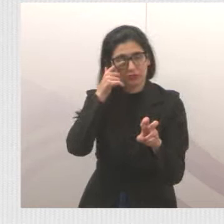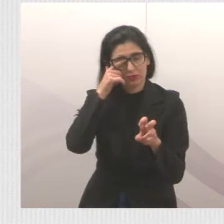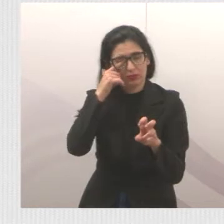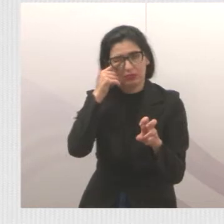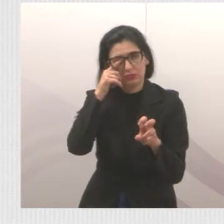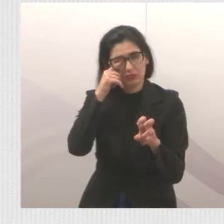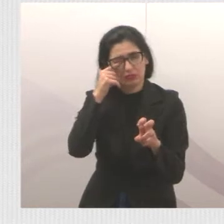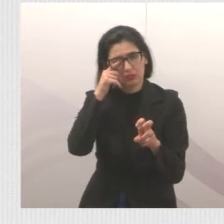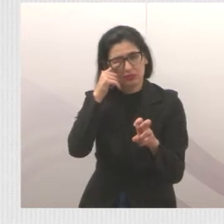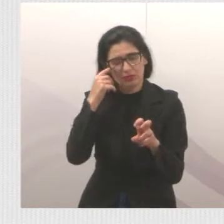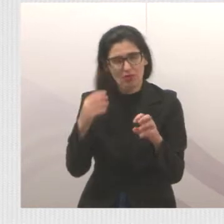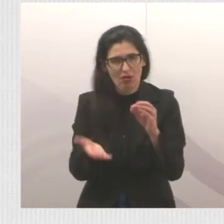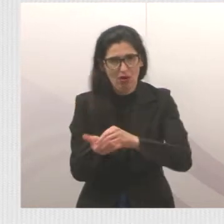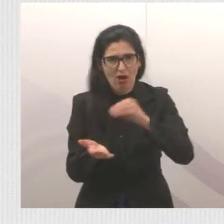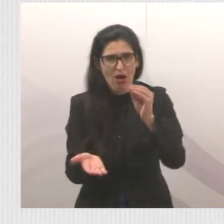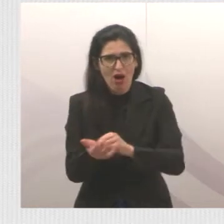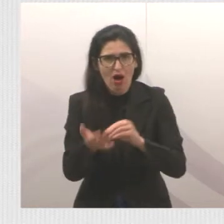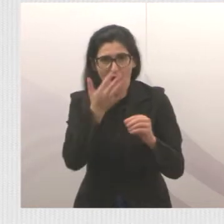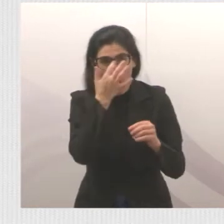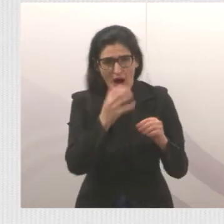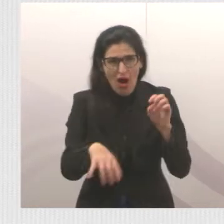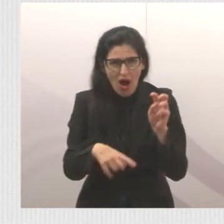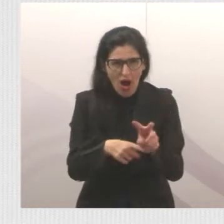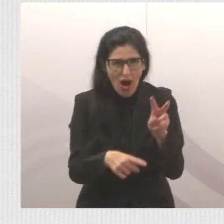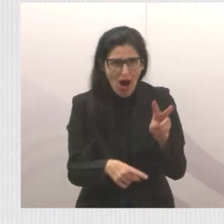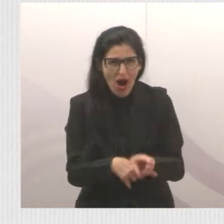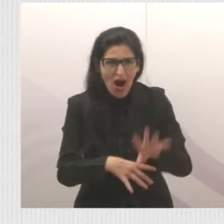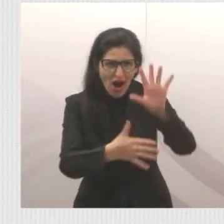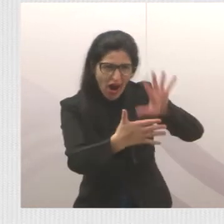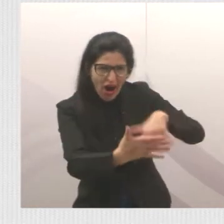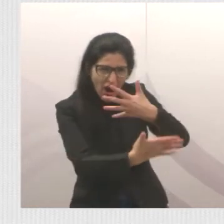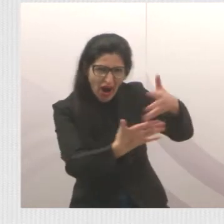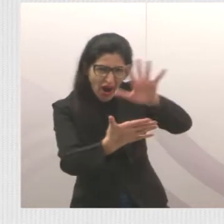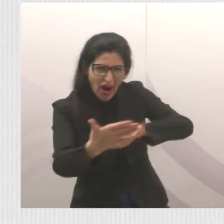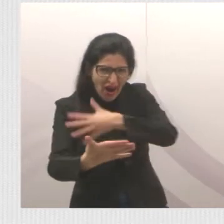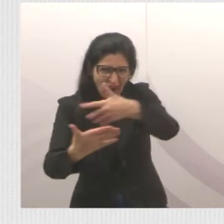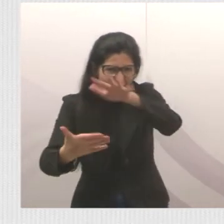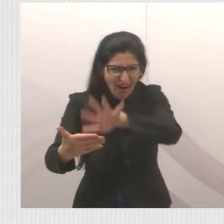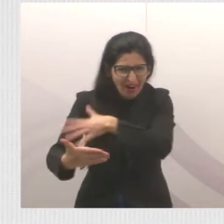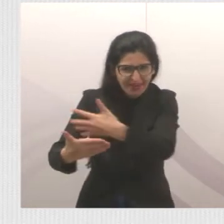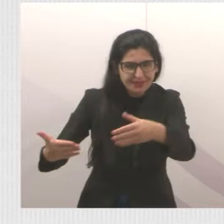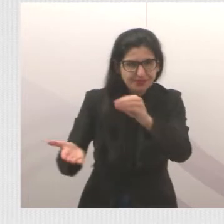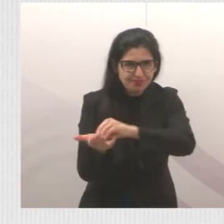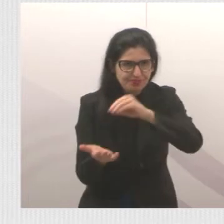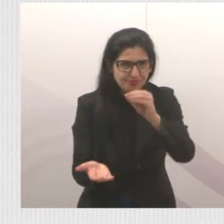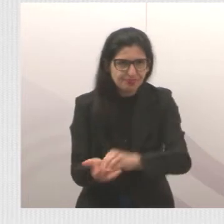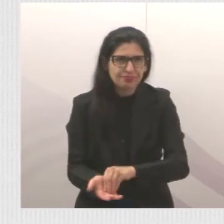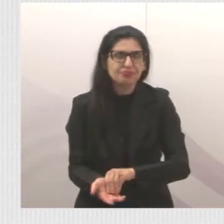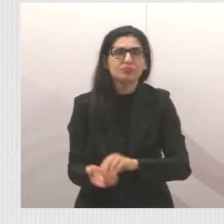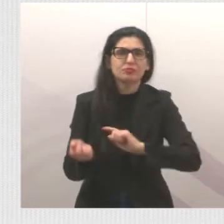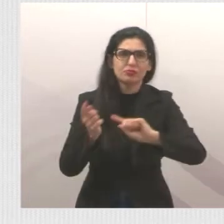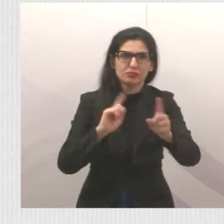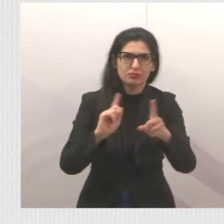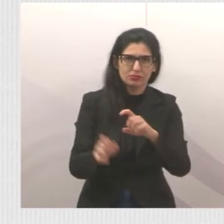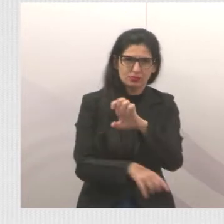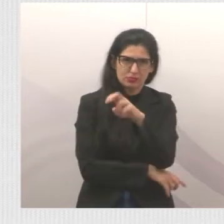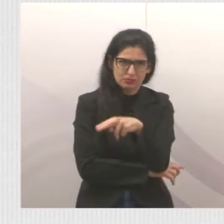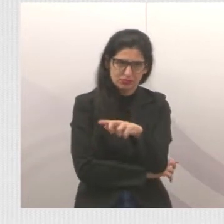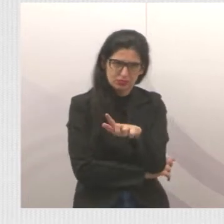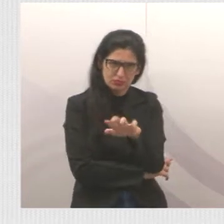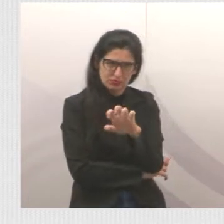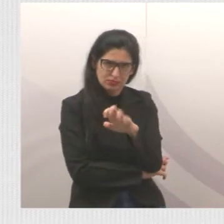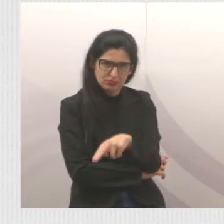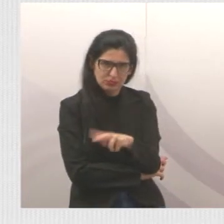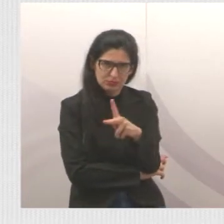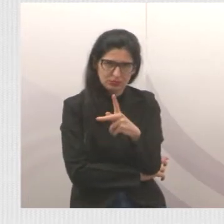Falta de proteção na calçada da avenida Engenheiro, Frávia da Silva Freita,